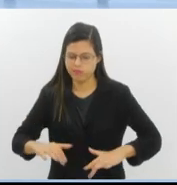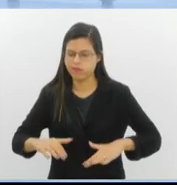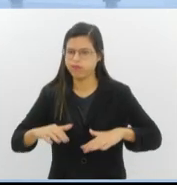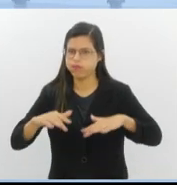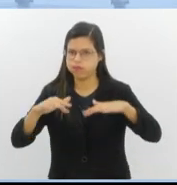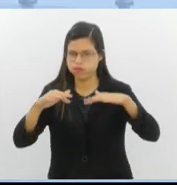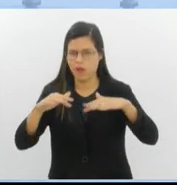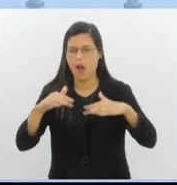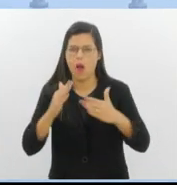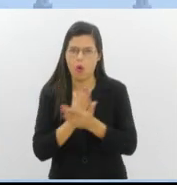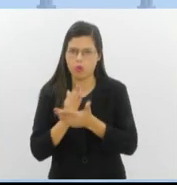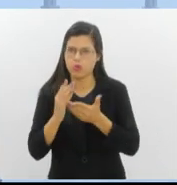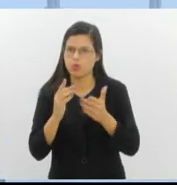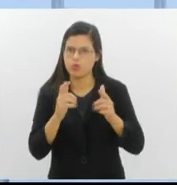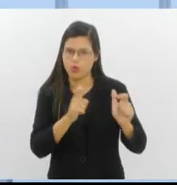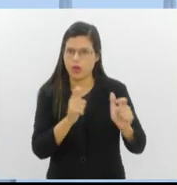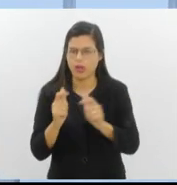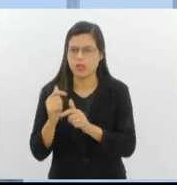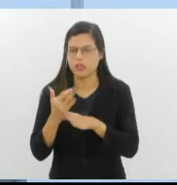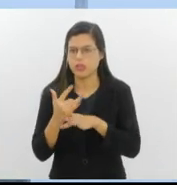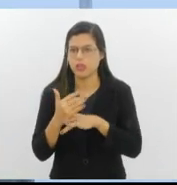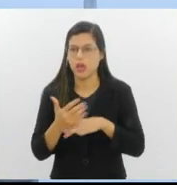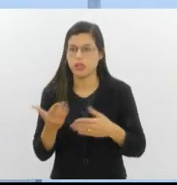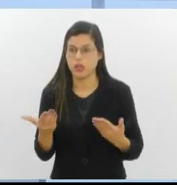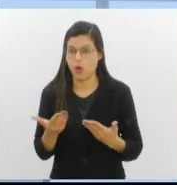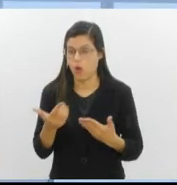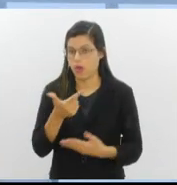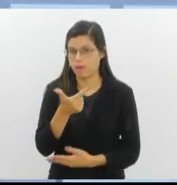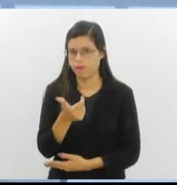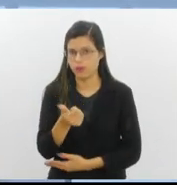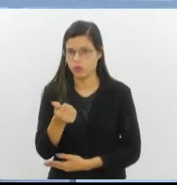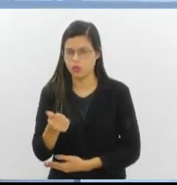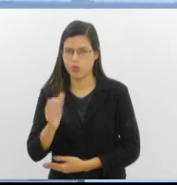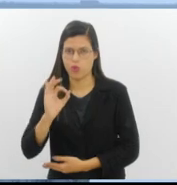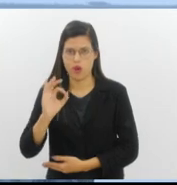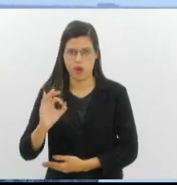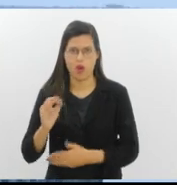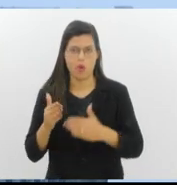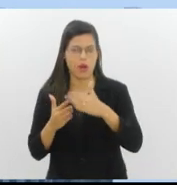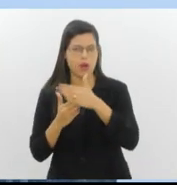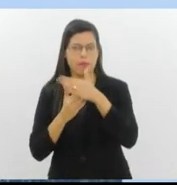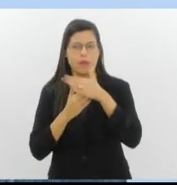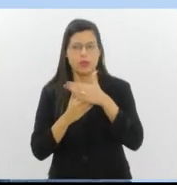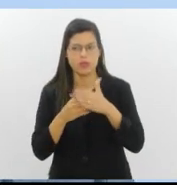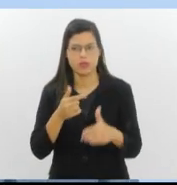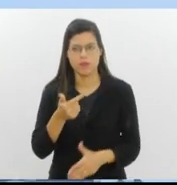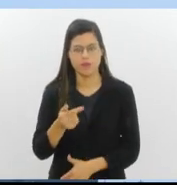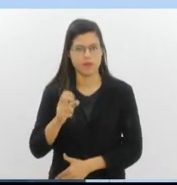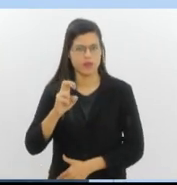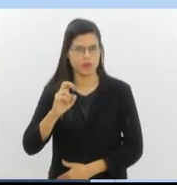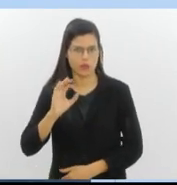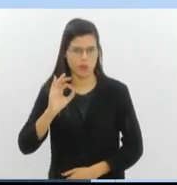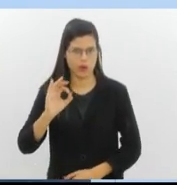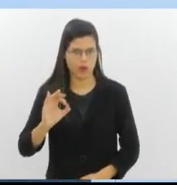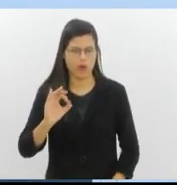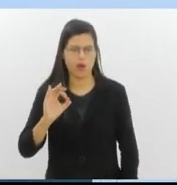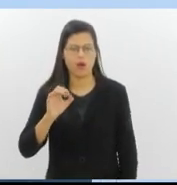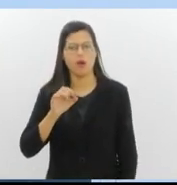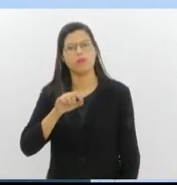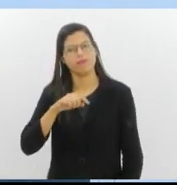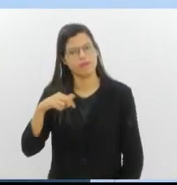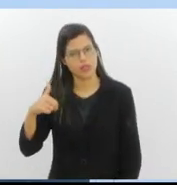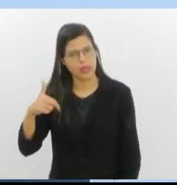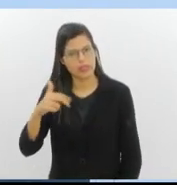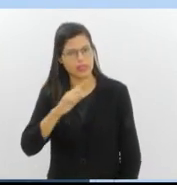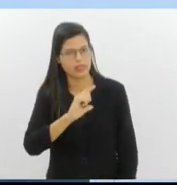da cidade. Nesse momento faz 21 graus, a máxima para hoje será de 25 graus. Você que está aí saindo de